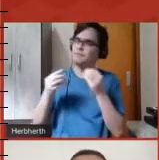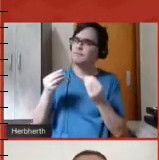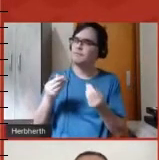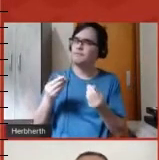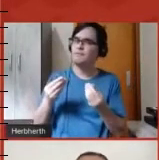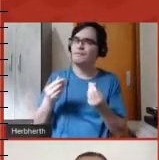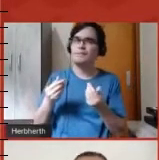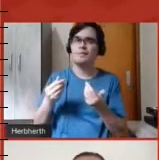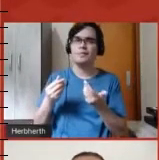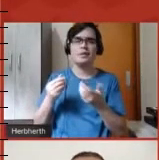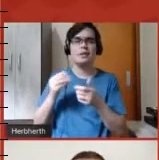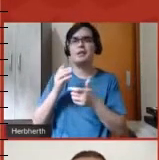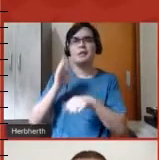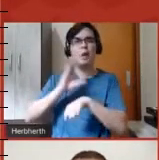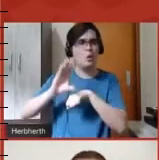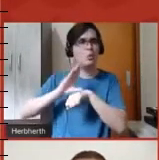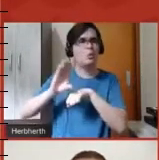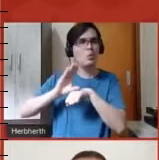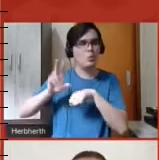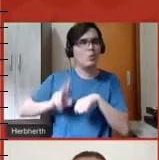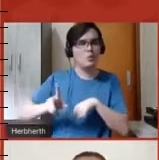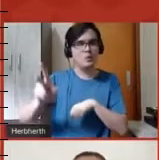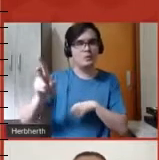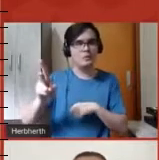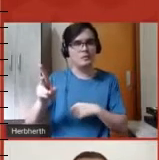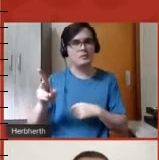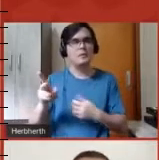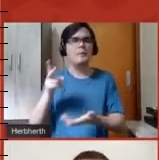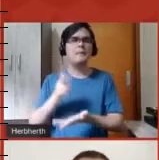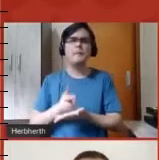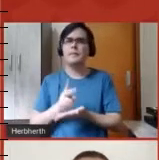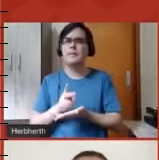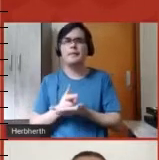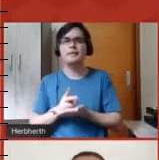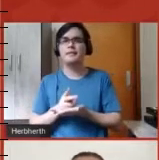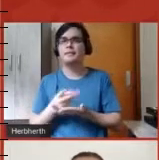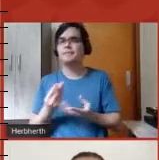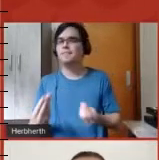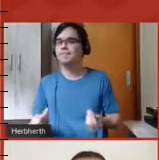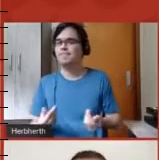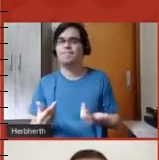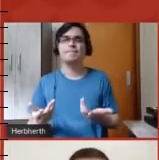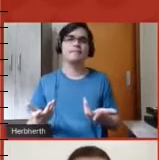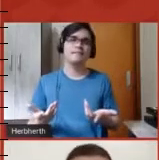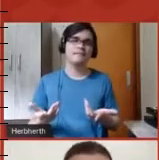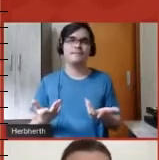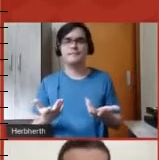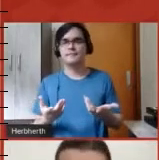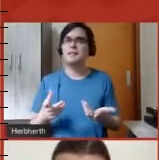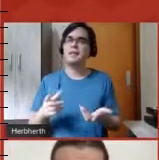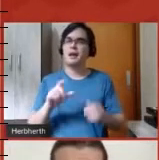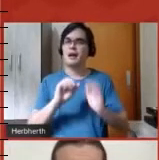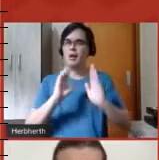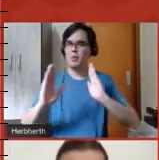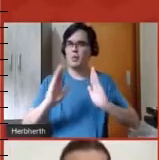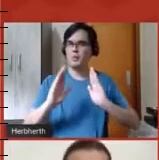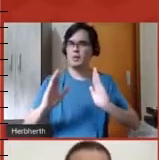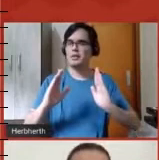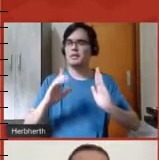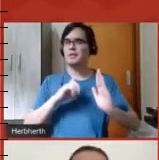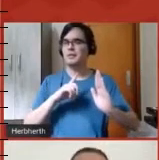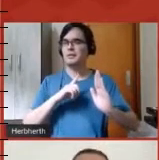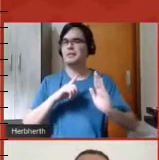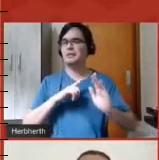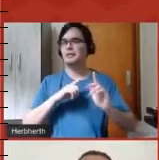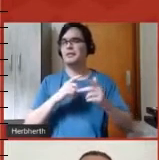prosseguir no seu curso, mesmo a despeito das condições, um tanto quanto adversas, que estávamos e